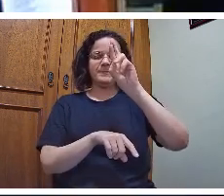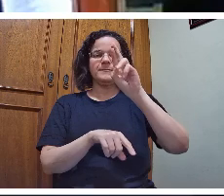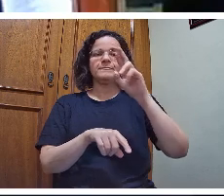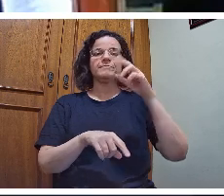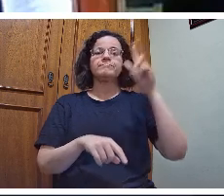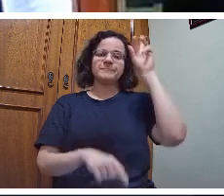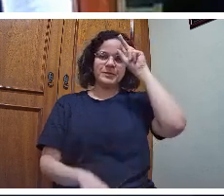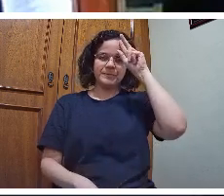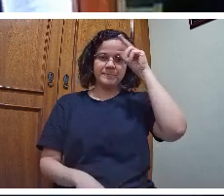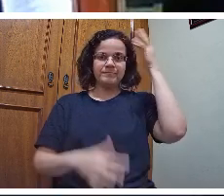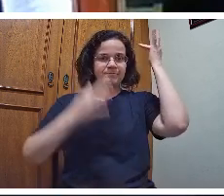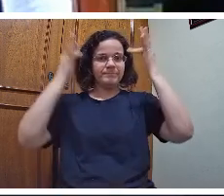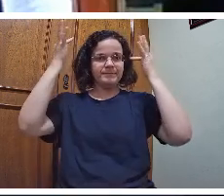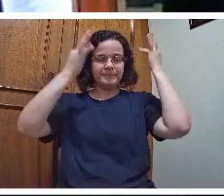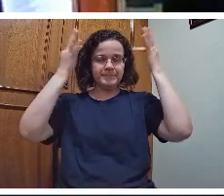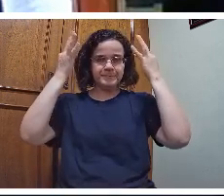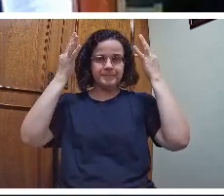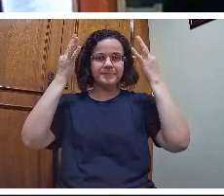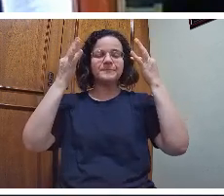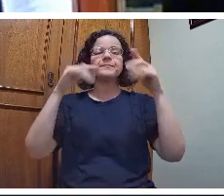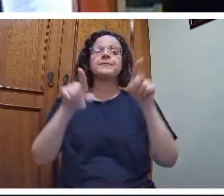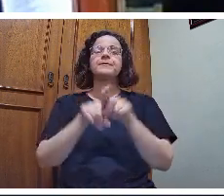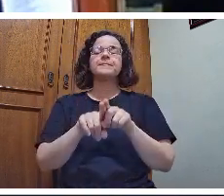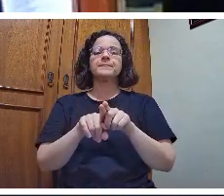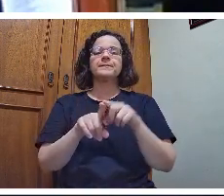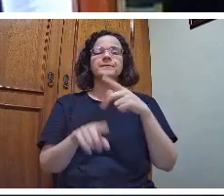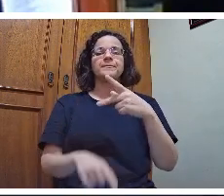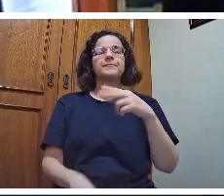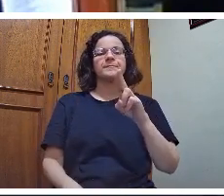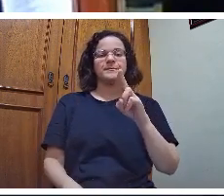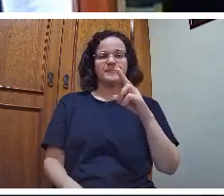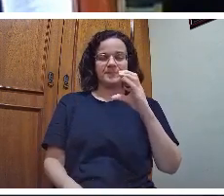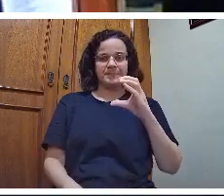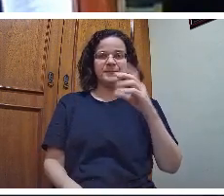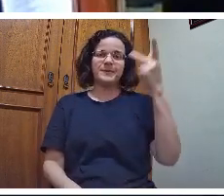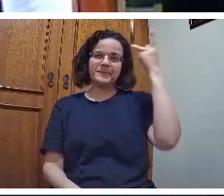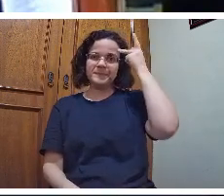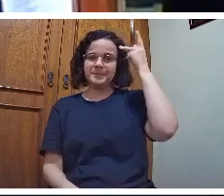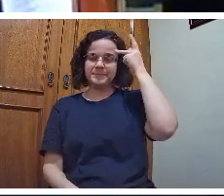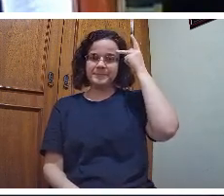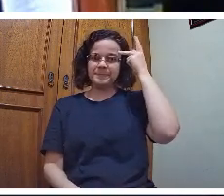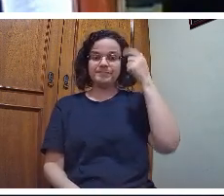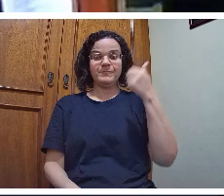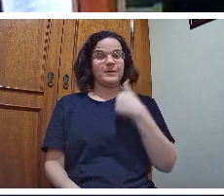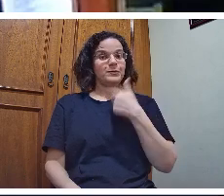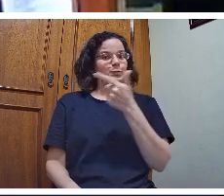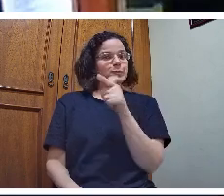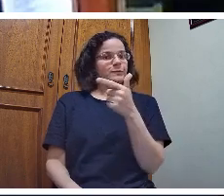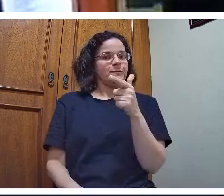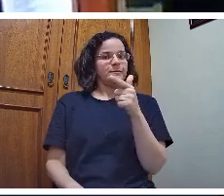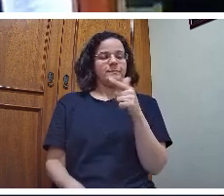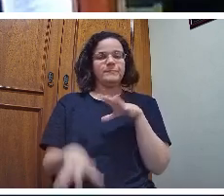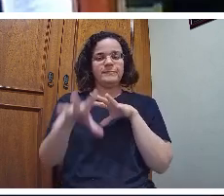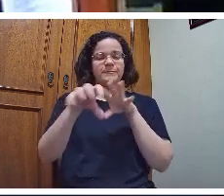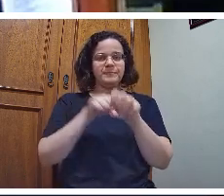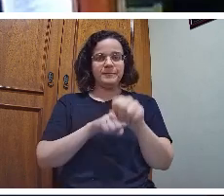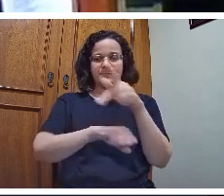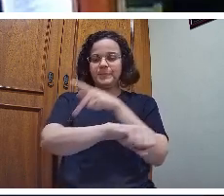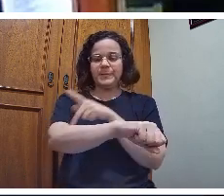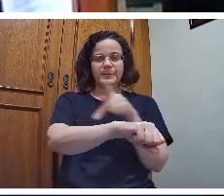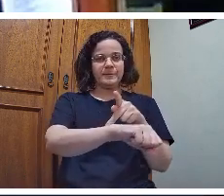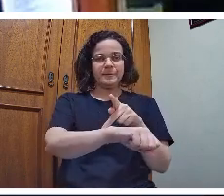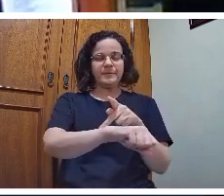história e filosofia da educação, feito na PUC de São Paulo. Não tenho formação